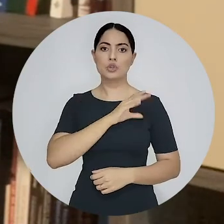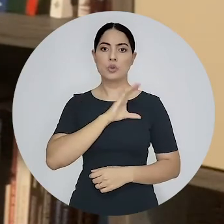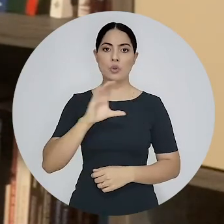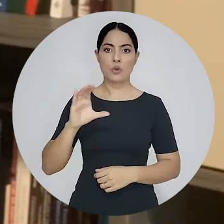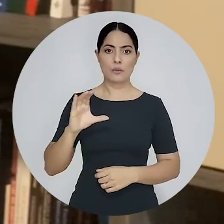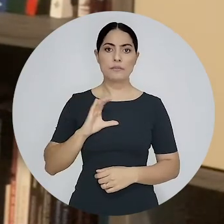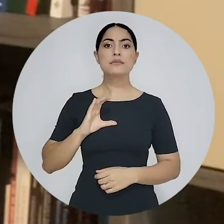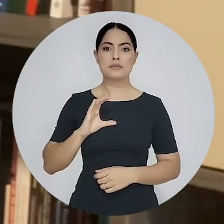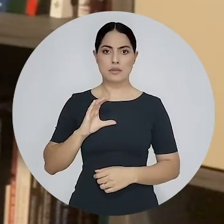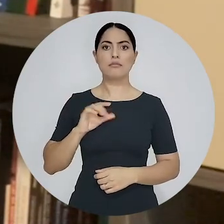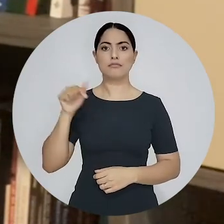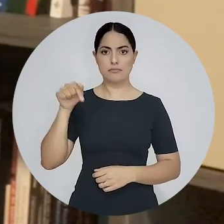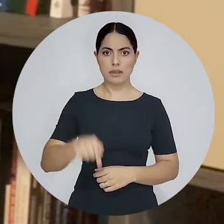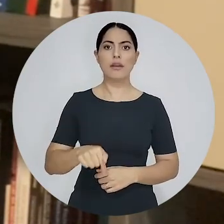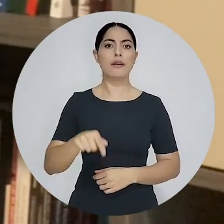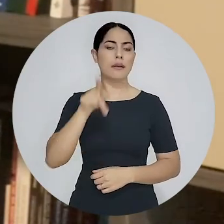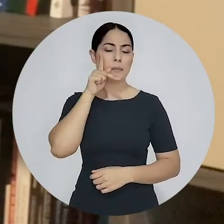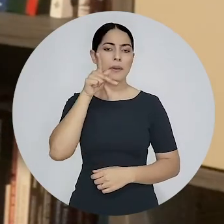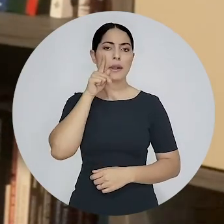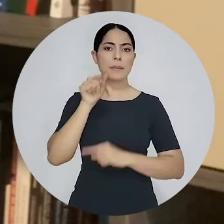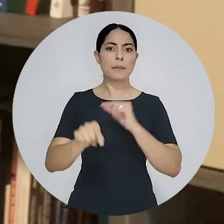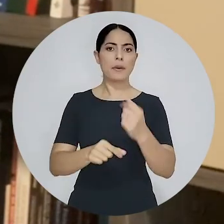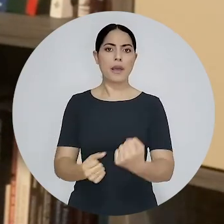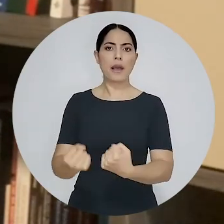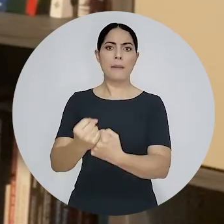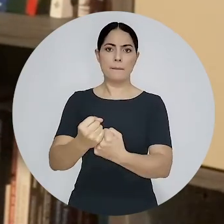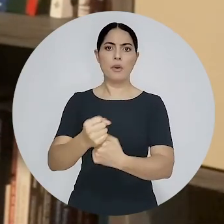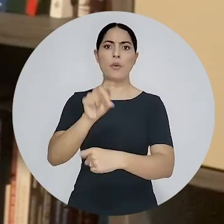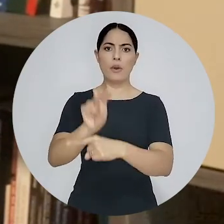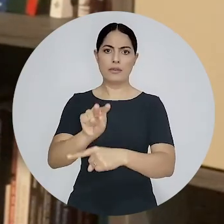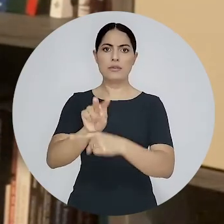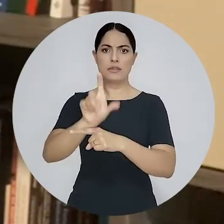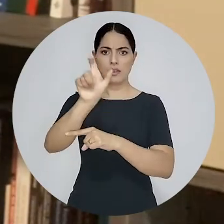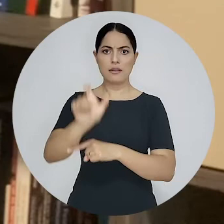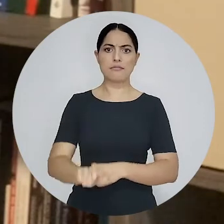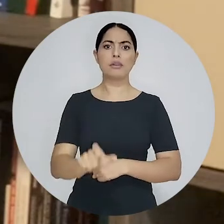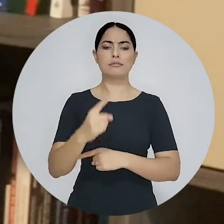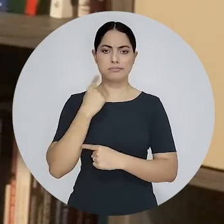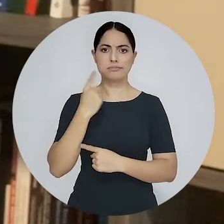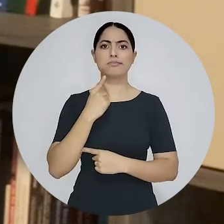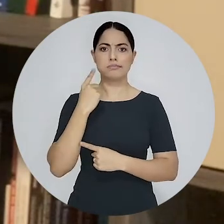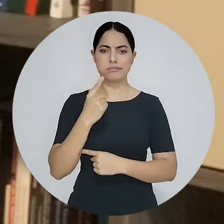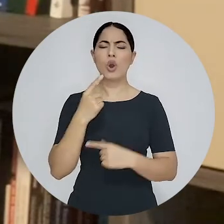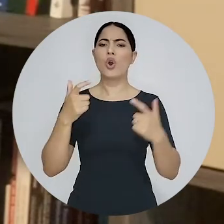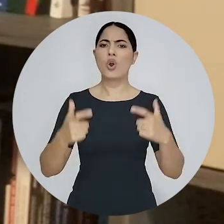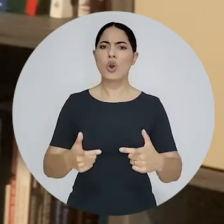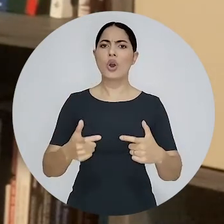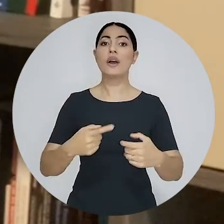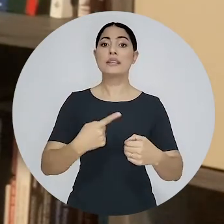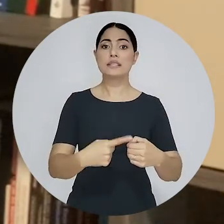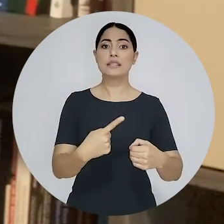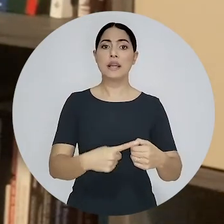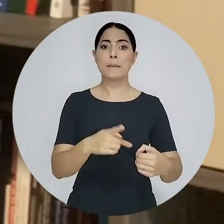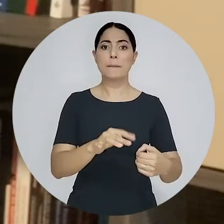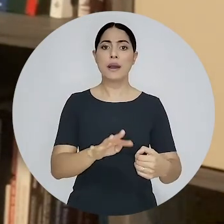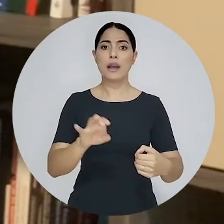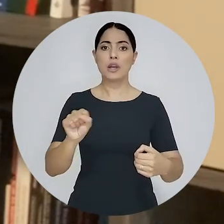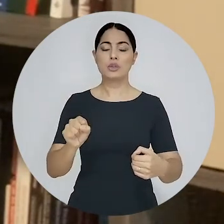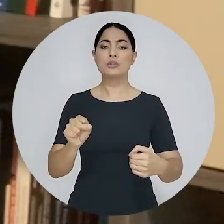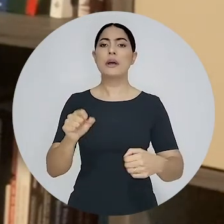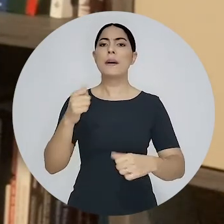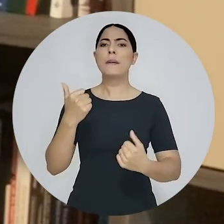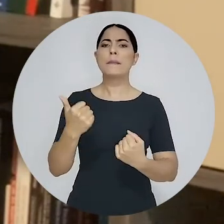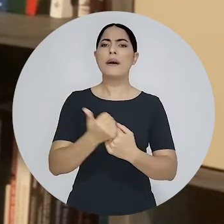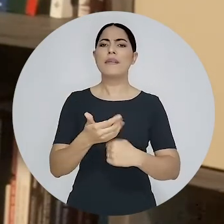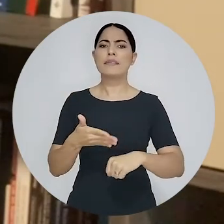prerrogativas, realizou um desagravo público na cidade de Patos, entrada do sertão do nosso estado. O